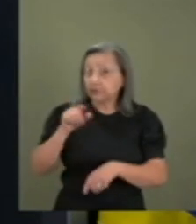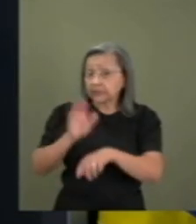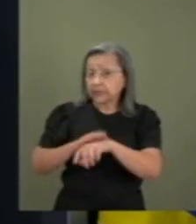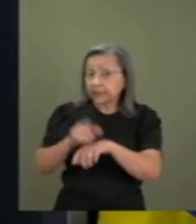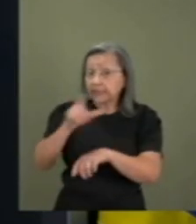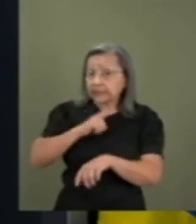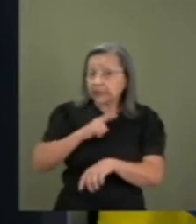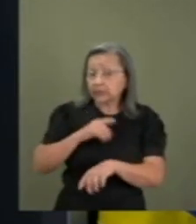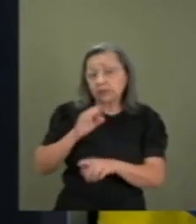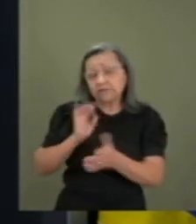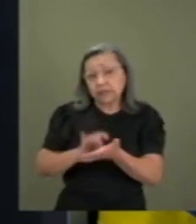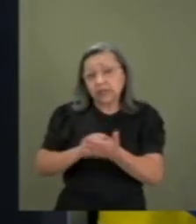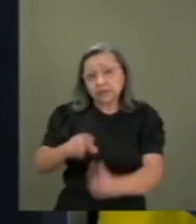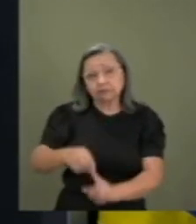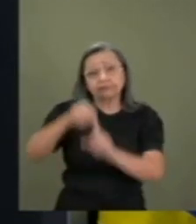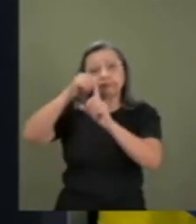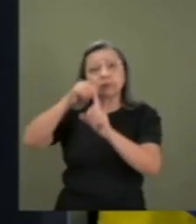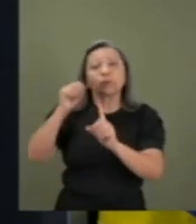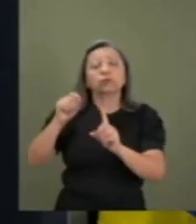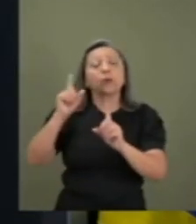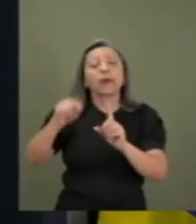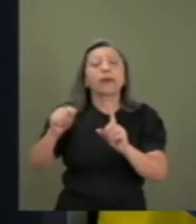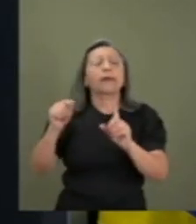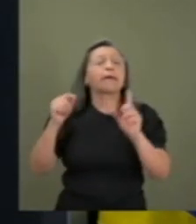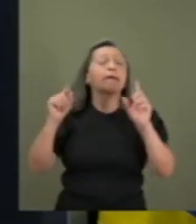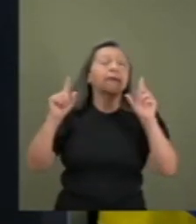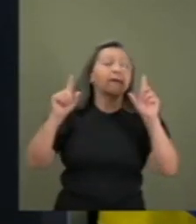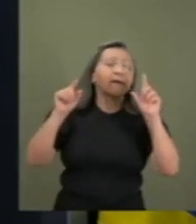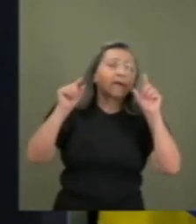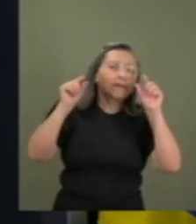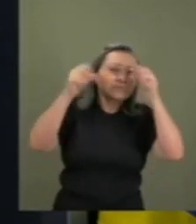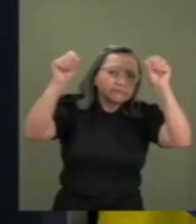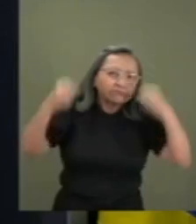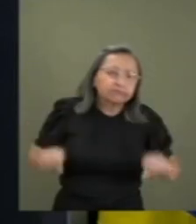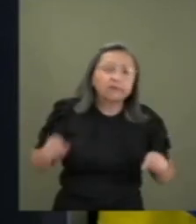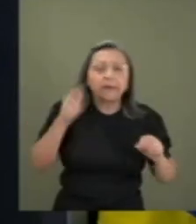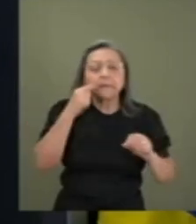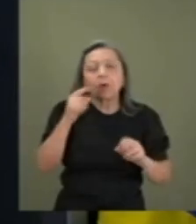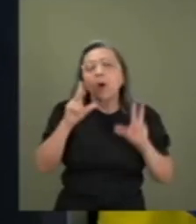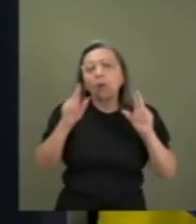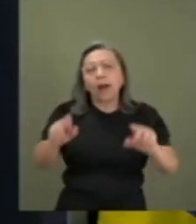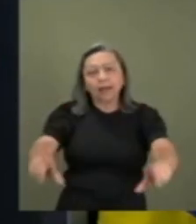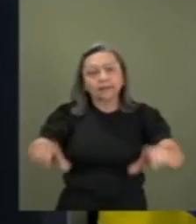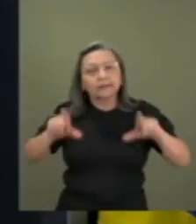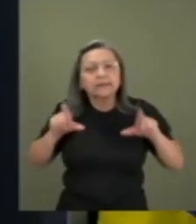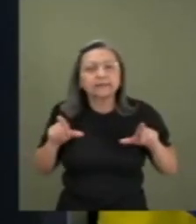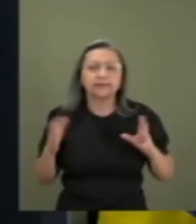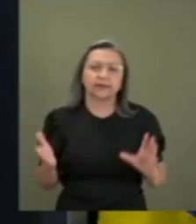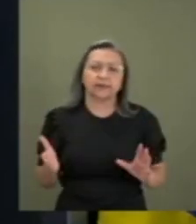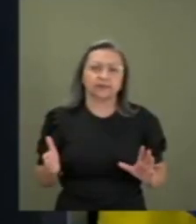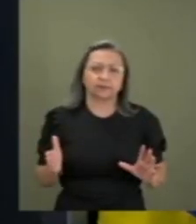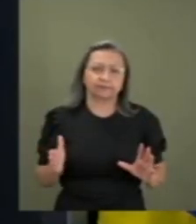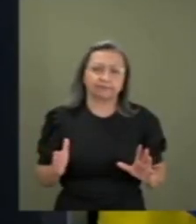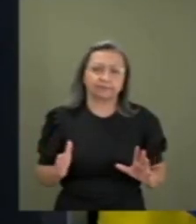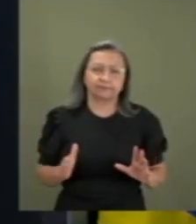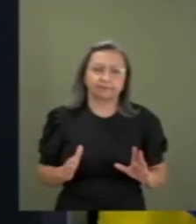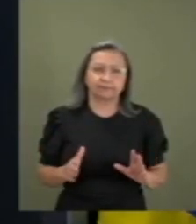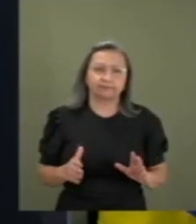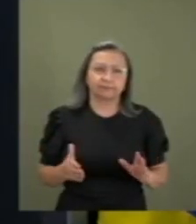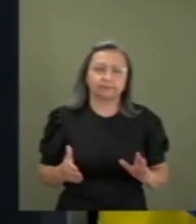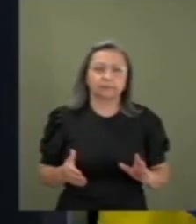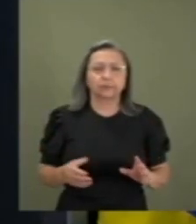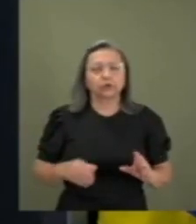isso, na verdade. É algo que vai lhe ser um atestado de